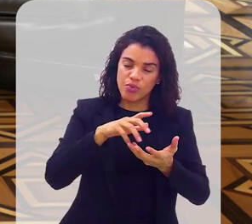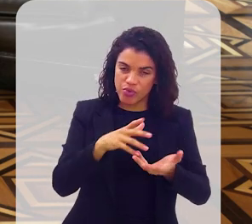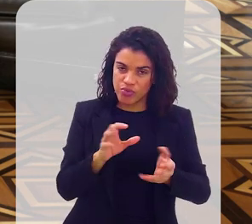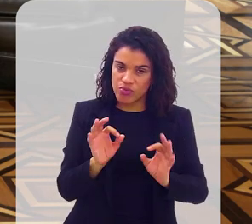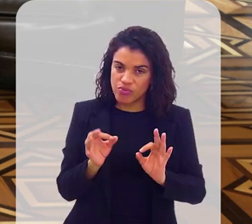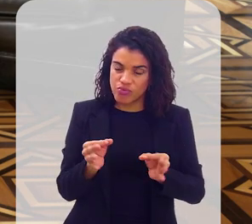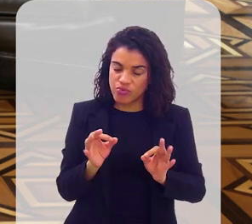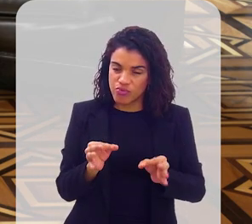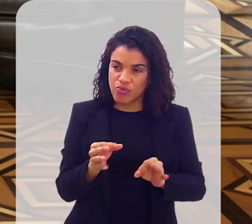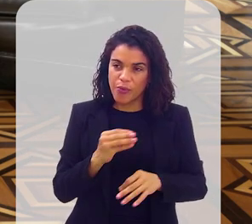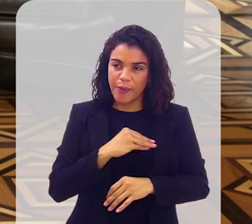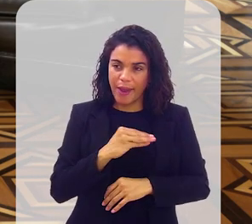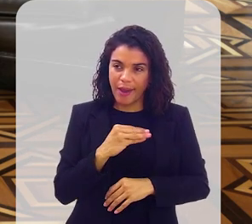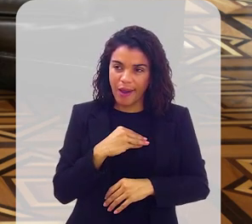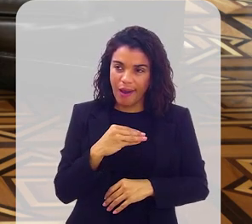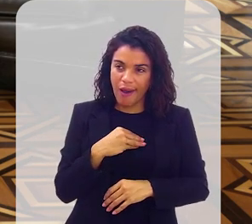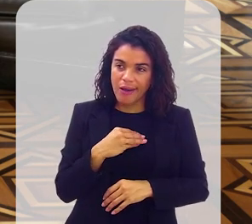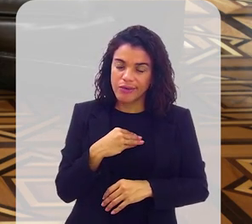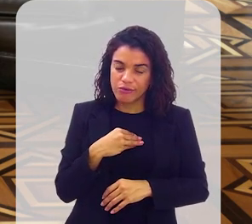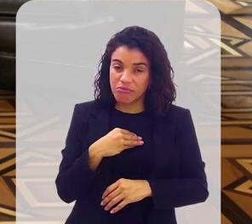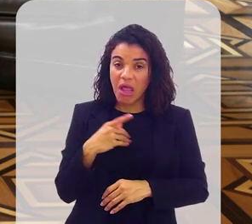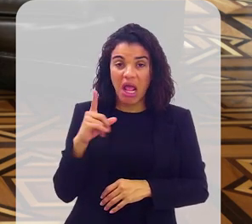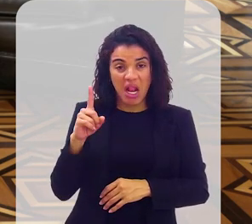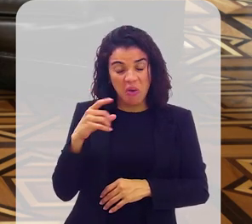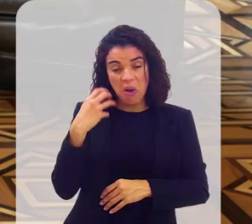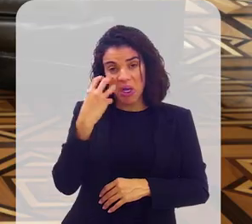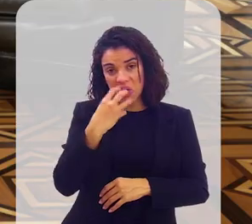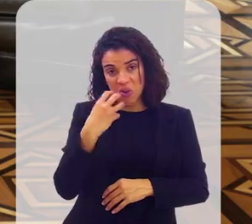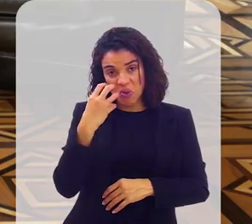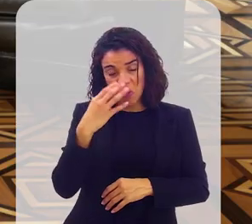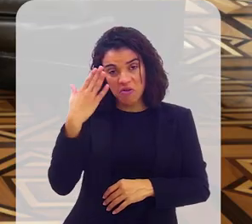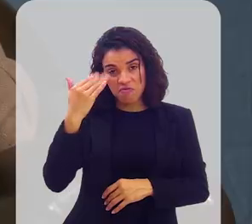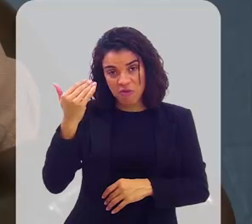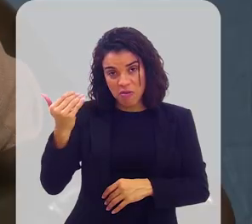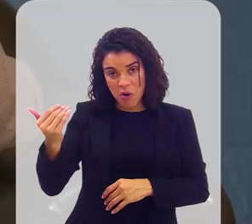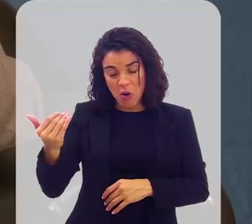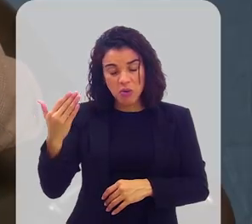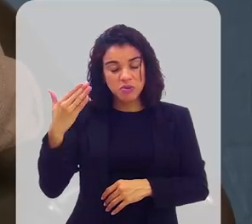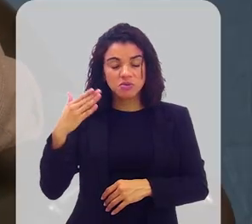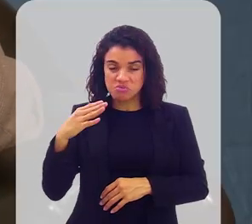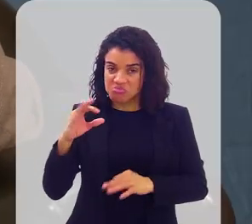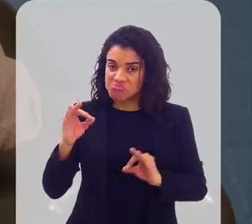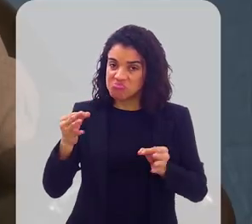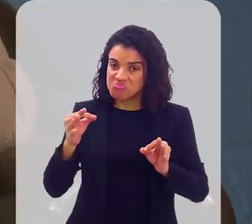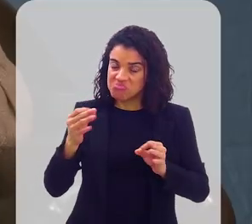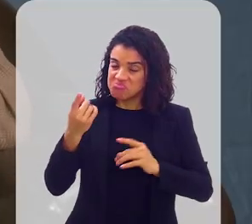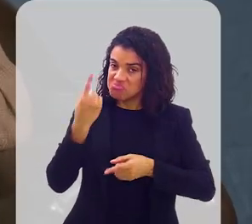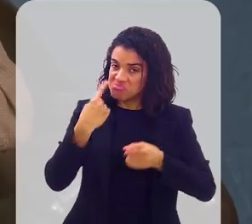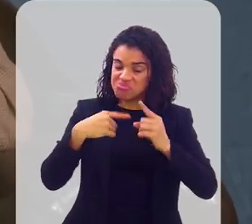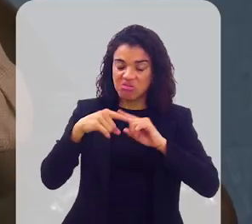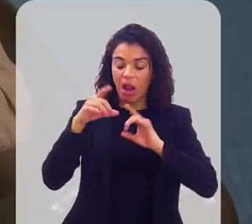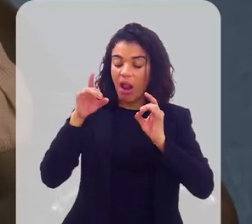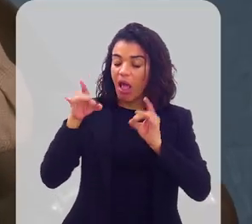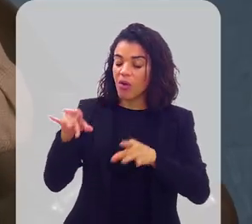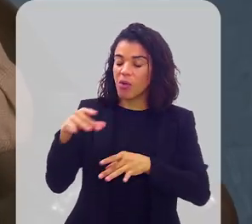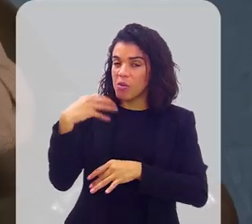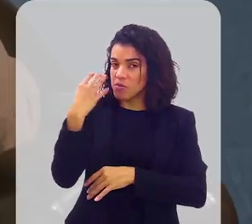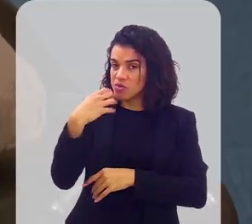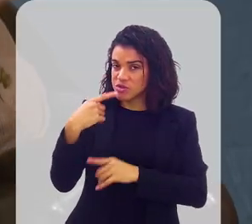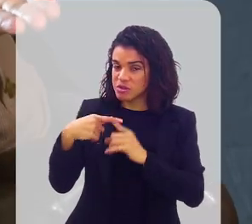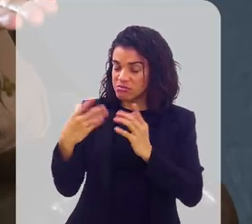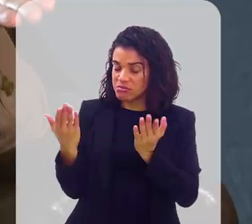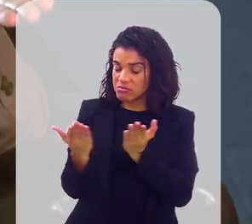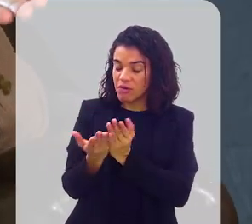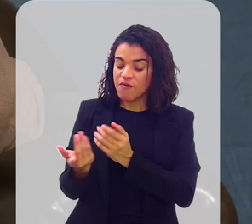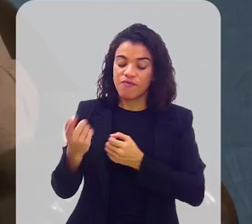de vista, o que faz uma cantora gospel de sucesso, de êxito que ela se tornou, largar a música gospel e